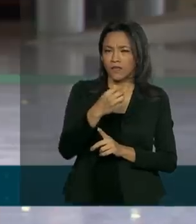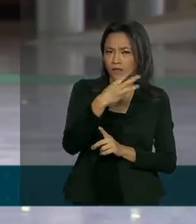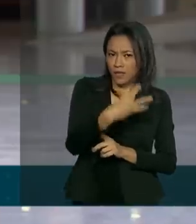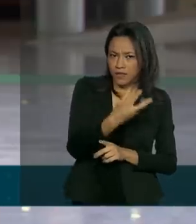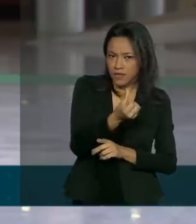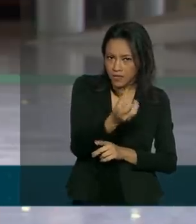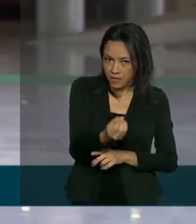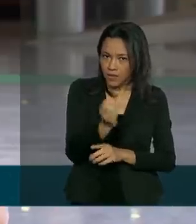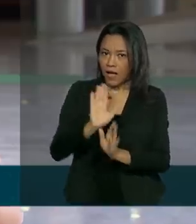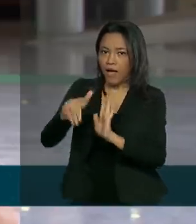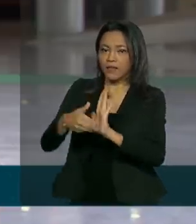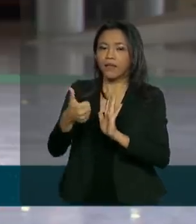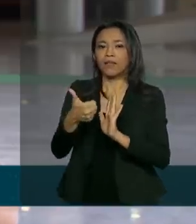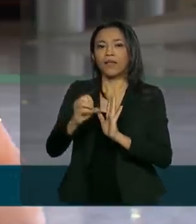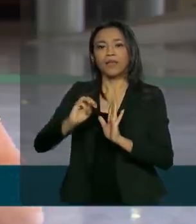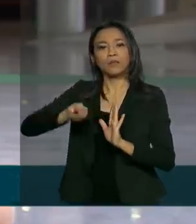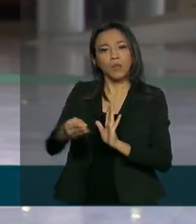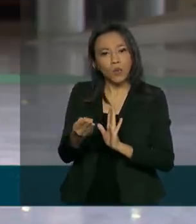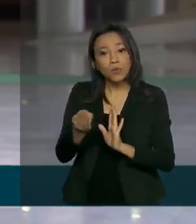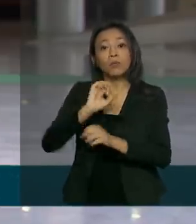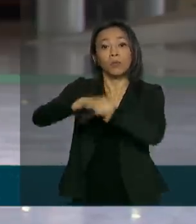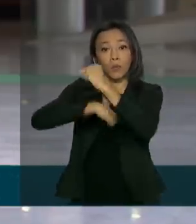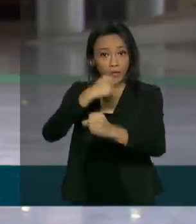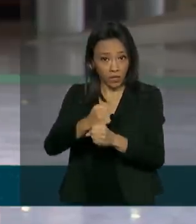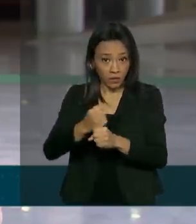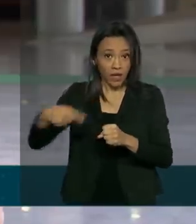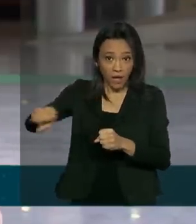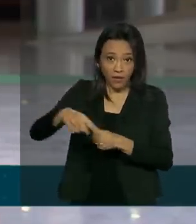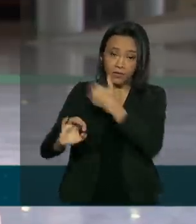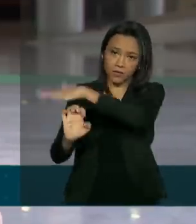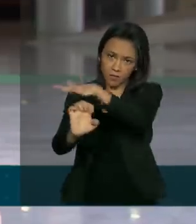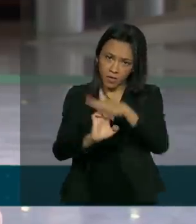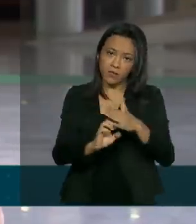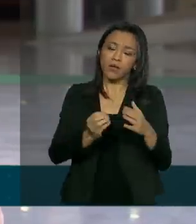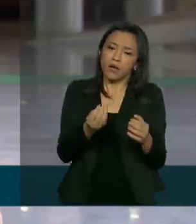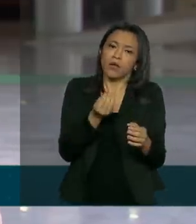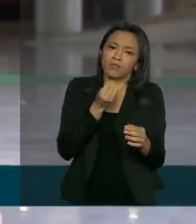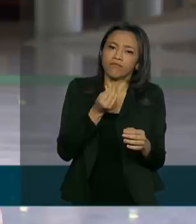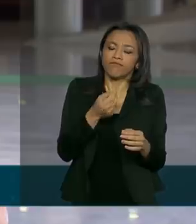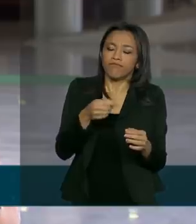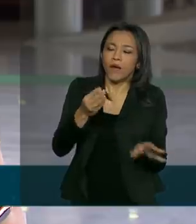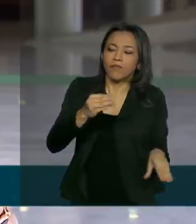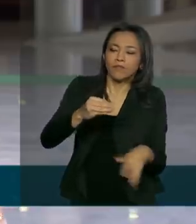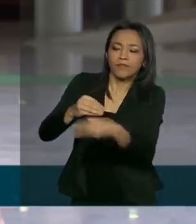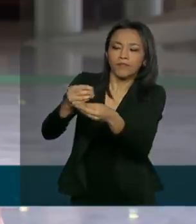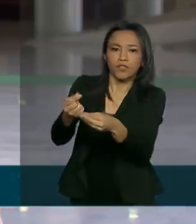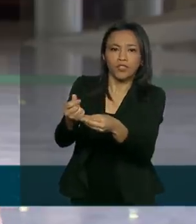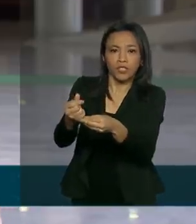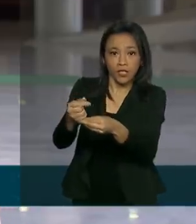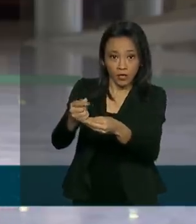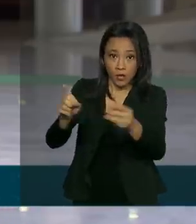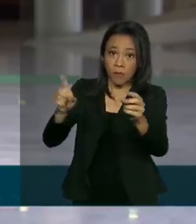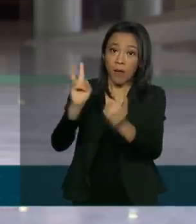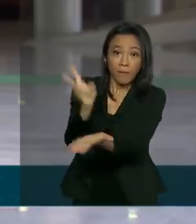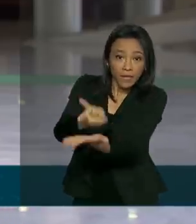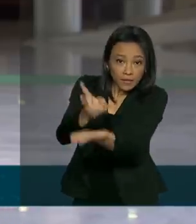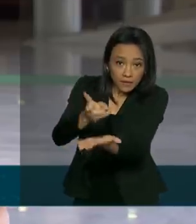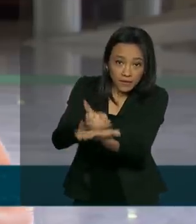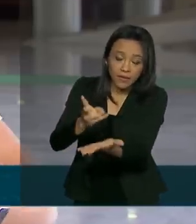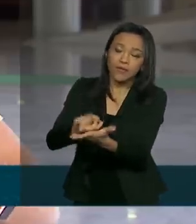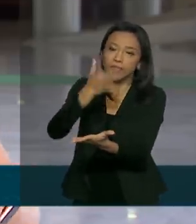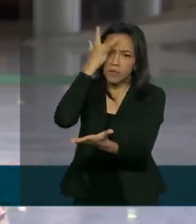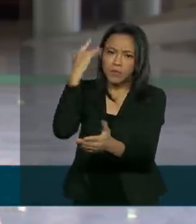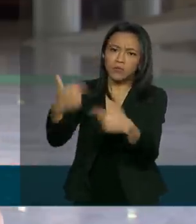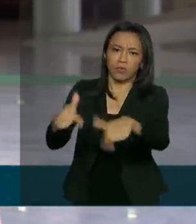mil e 10 milhões de reais por ano pudessem bancar aí os salários dos trabalhadores e preservar os empregos nesse período de